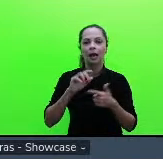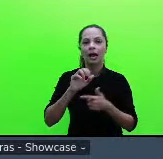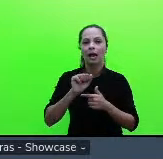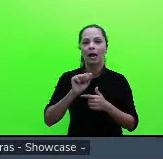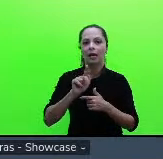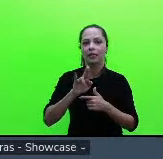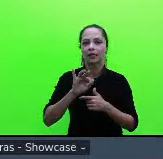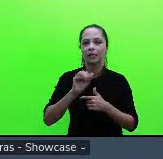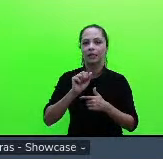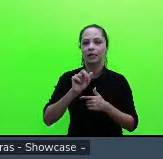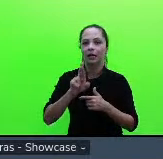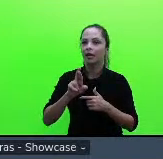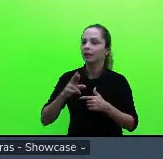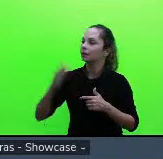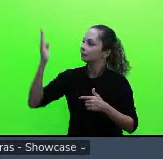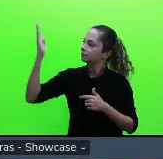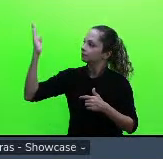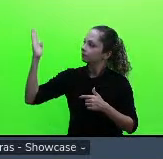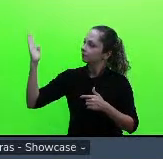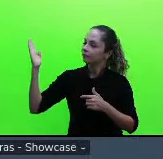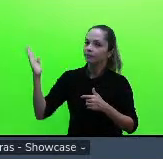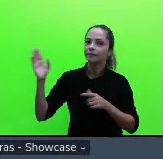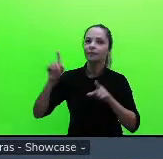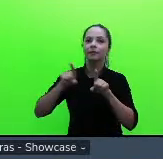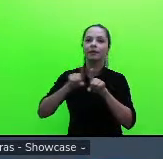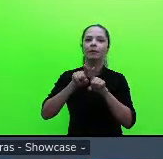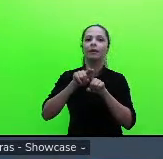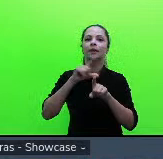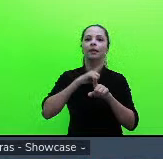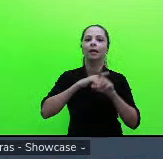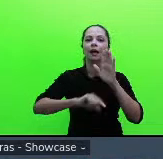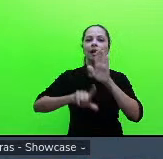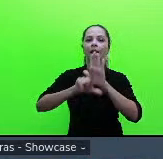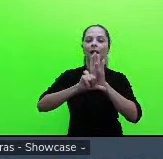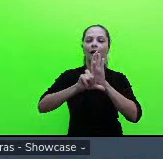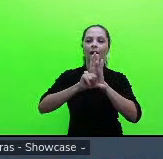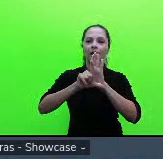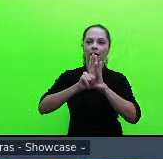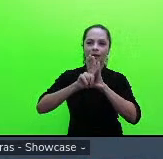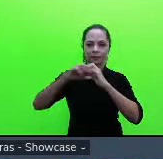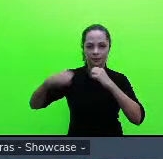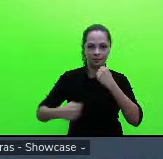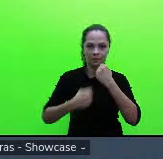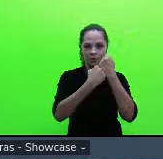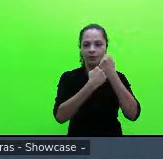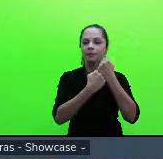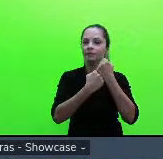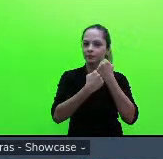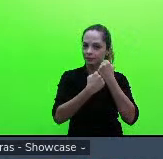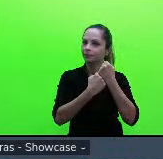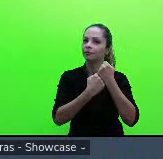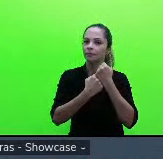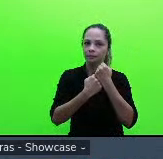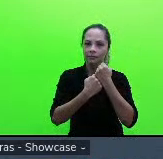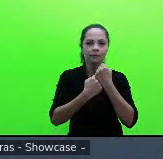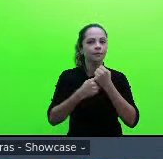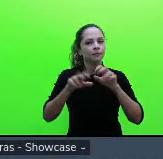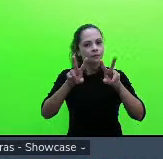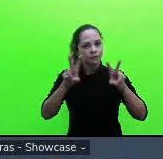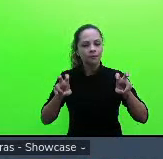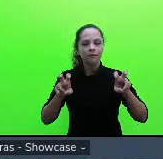também a lei aqui né que nos ampara em relação a questão de